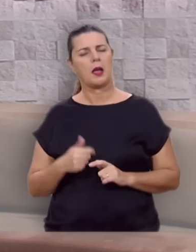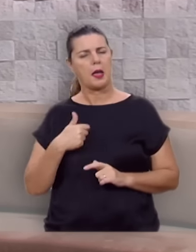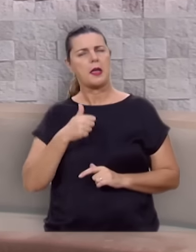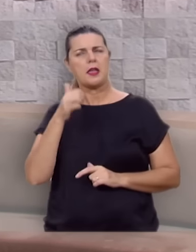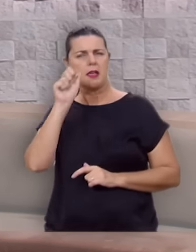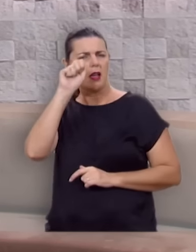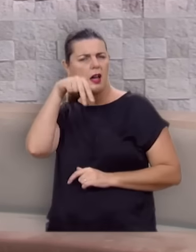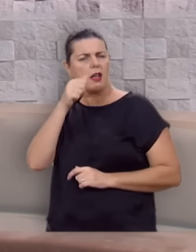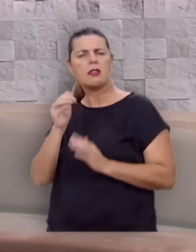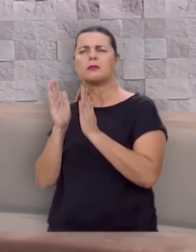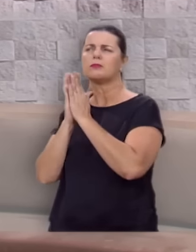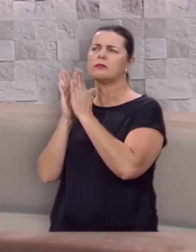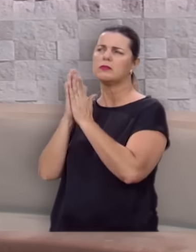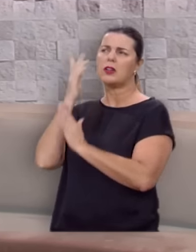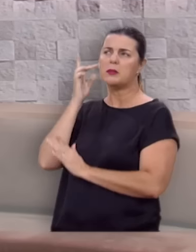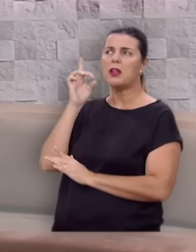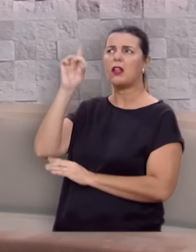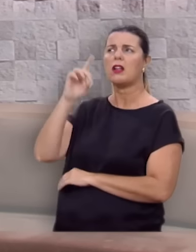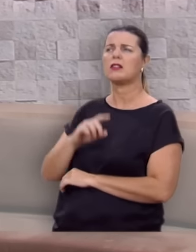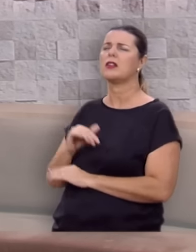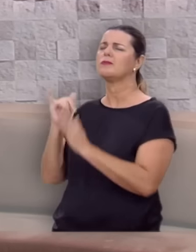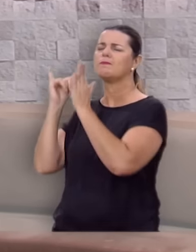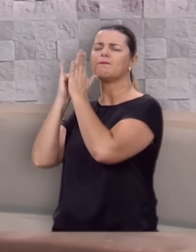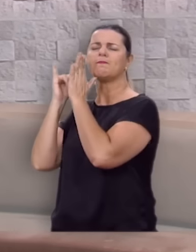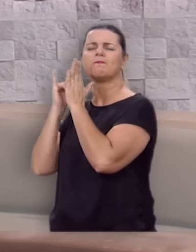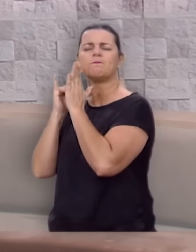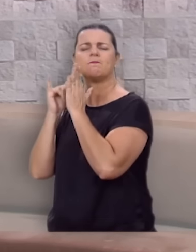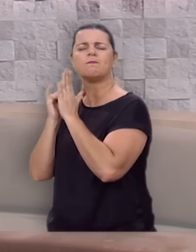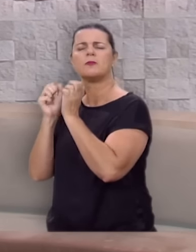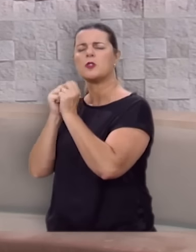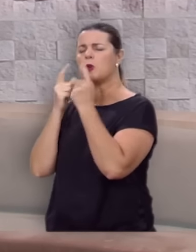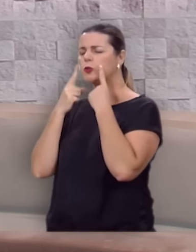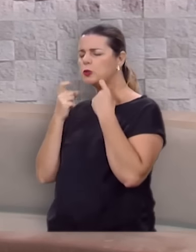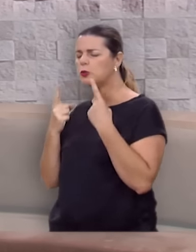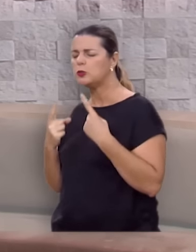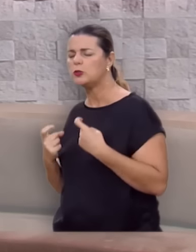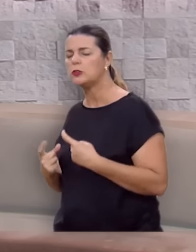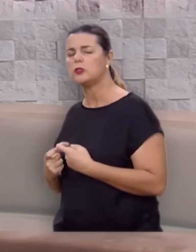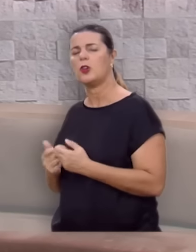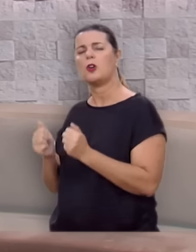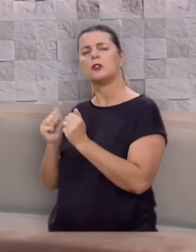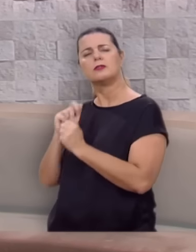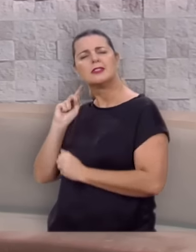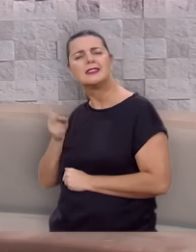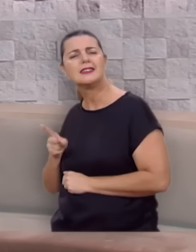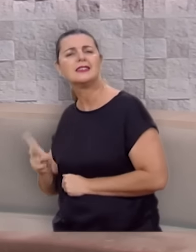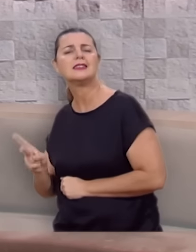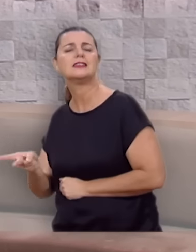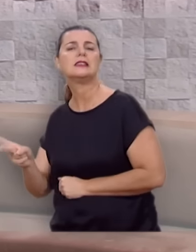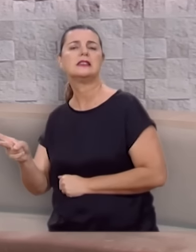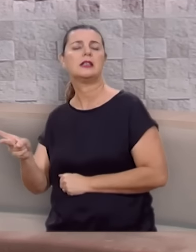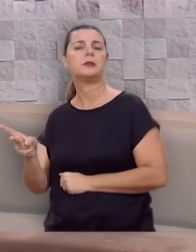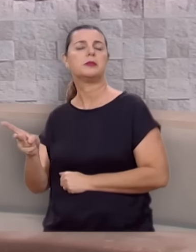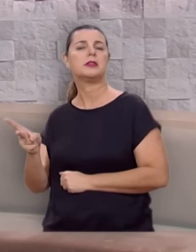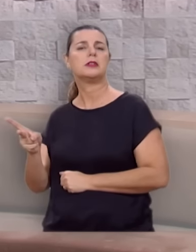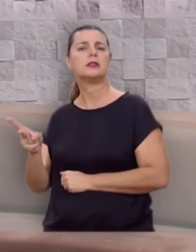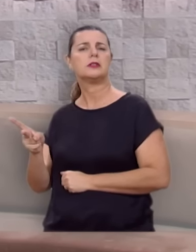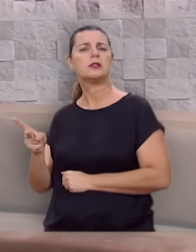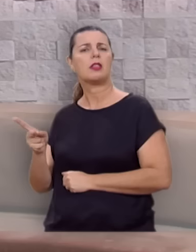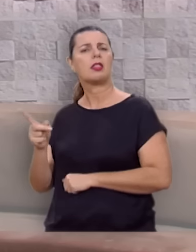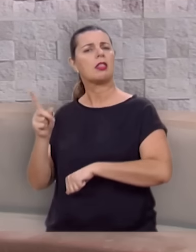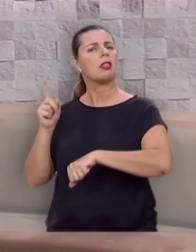e ela orava a Deus, e ela intercedia com lágrimas, com frequência,